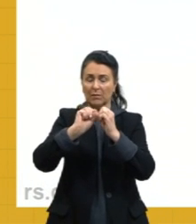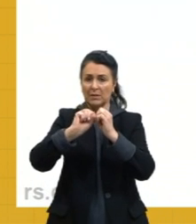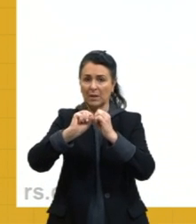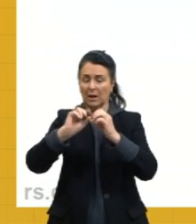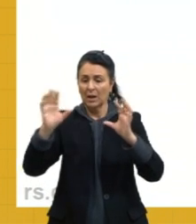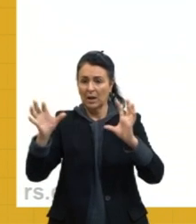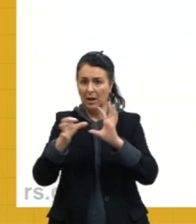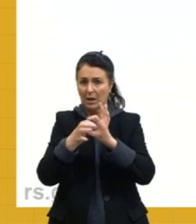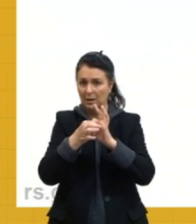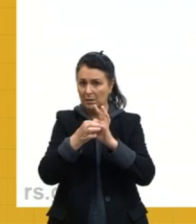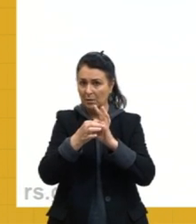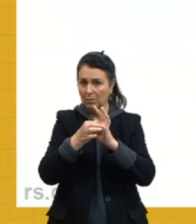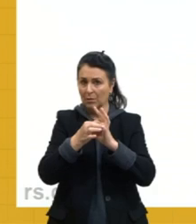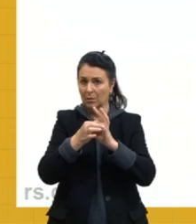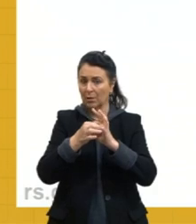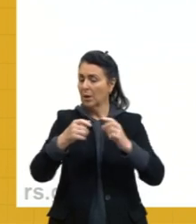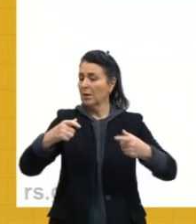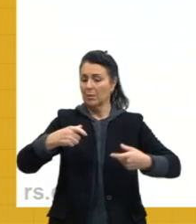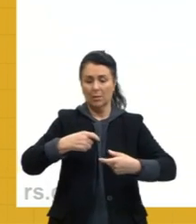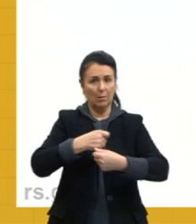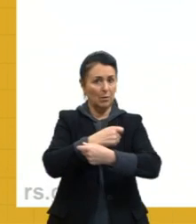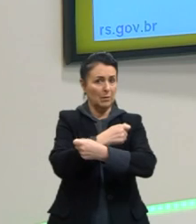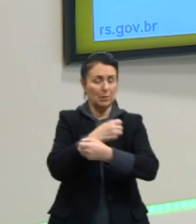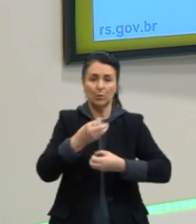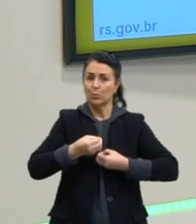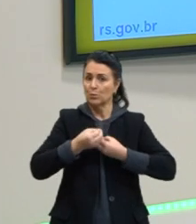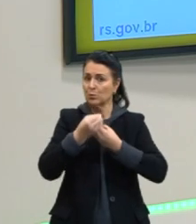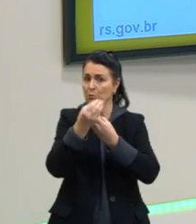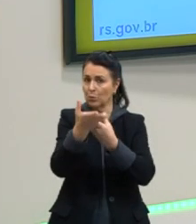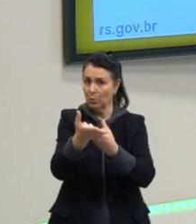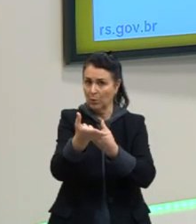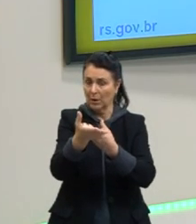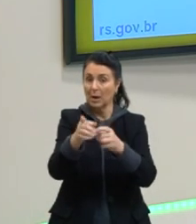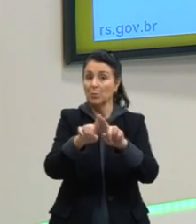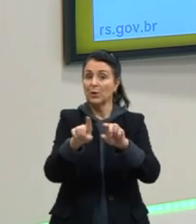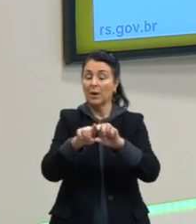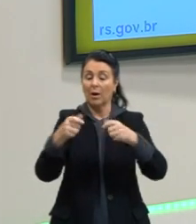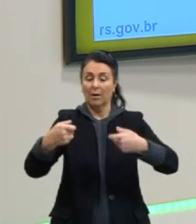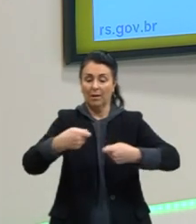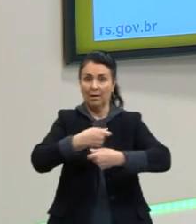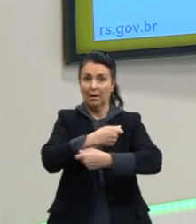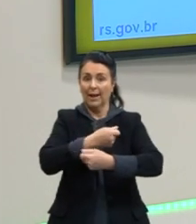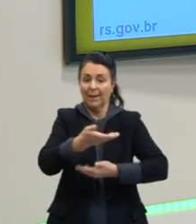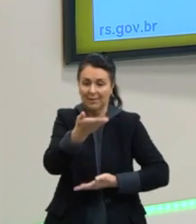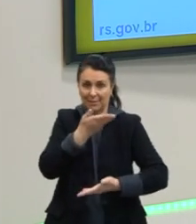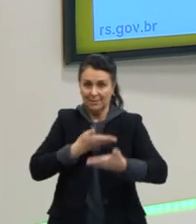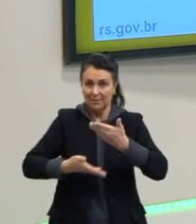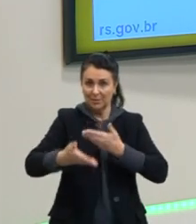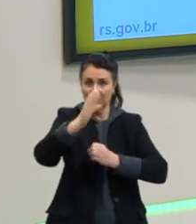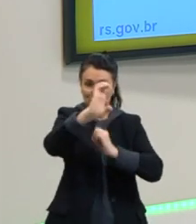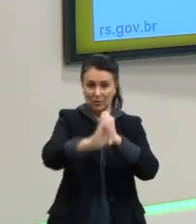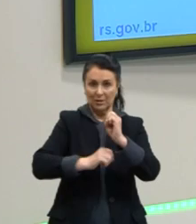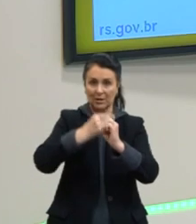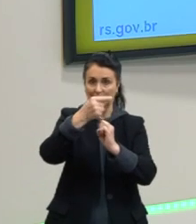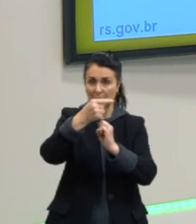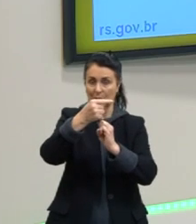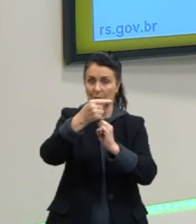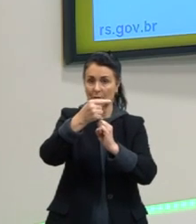Ela não é covalente. E se fala de doação, na covalente é um compartilhamento de elétrons e não